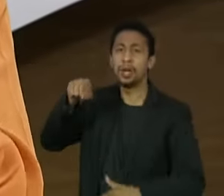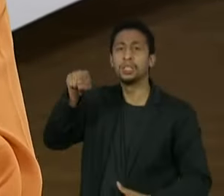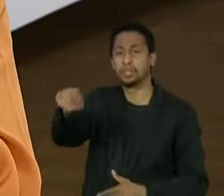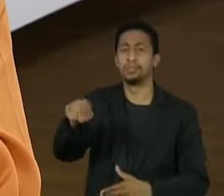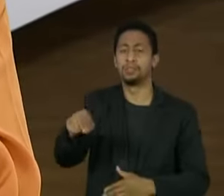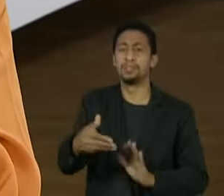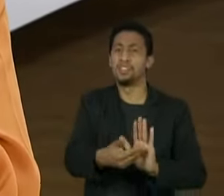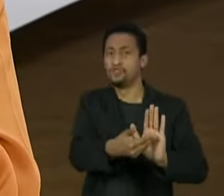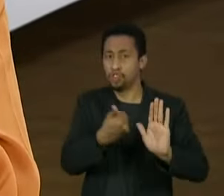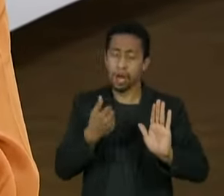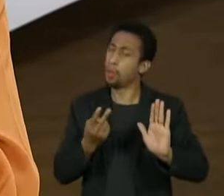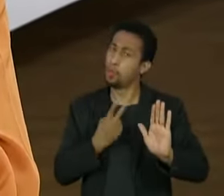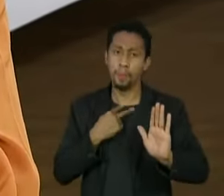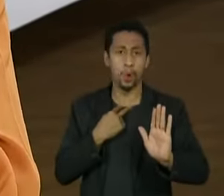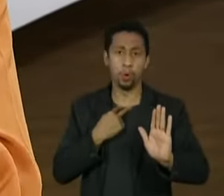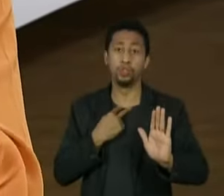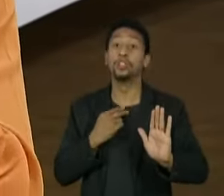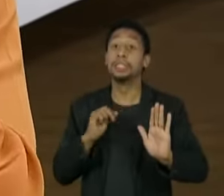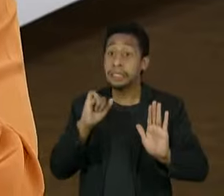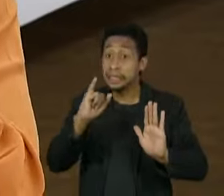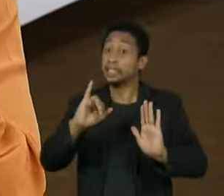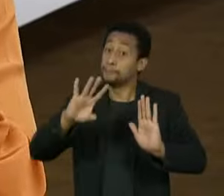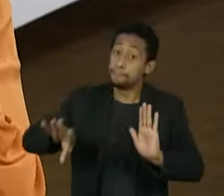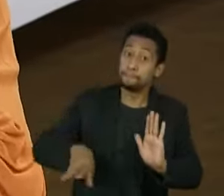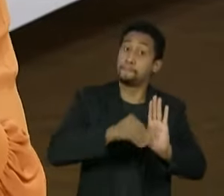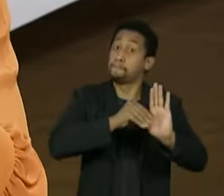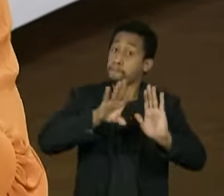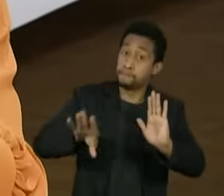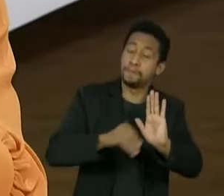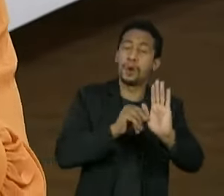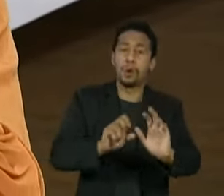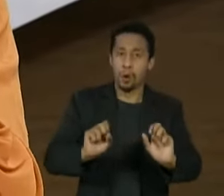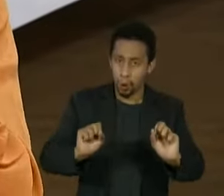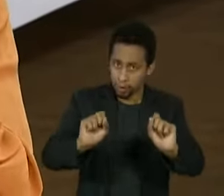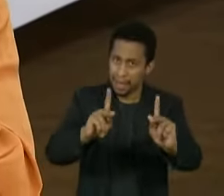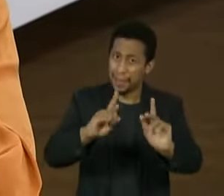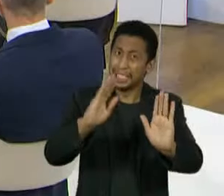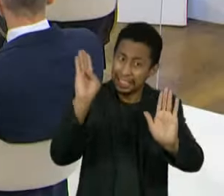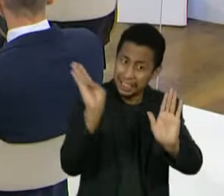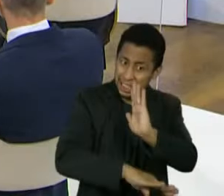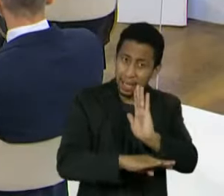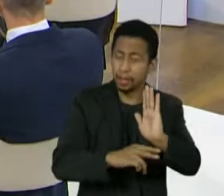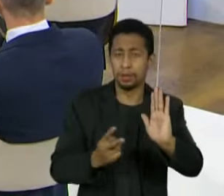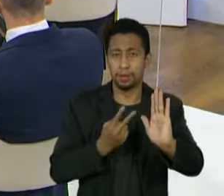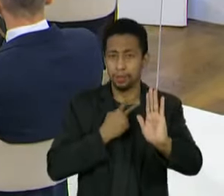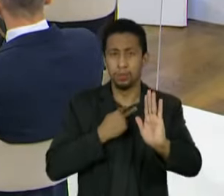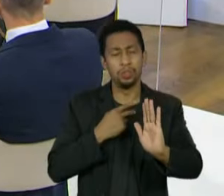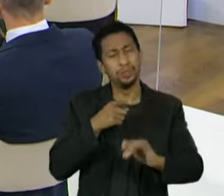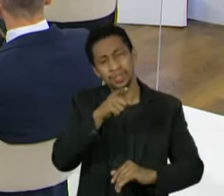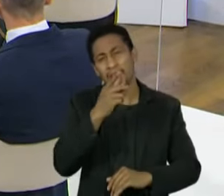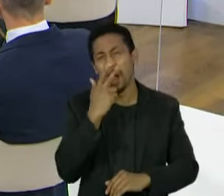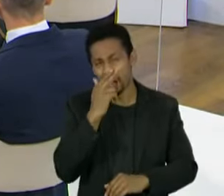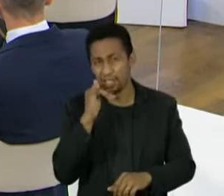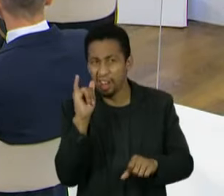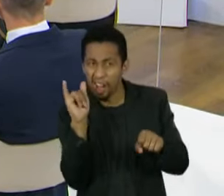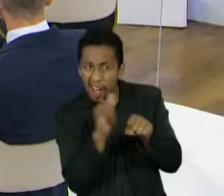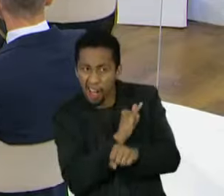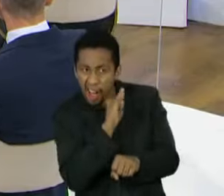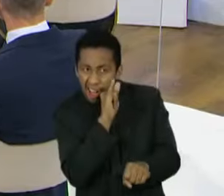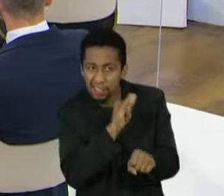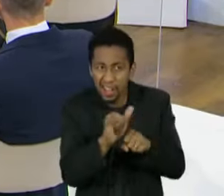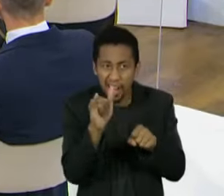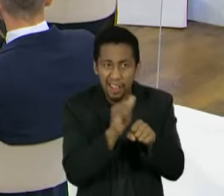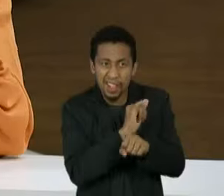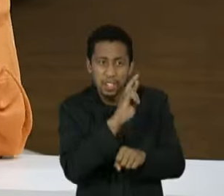é acrescentar novos fatos. Os senhores acreditam que esse vazamento de parte do relatório foi uma estratégia do senador, do